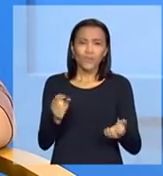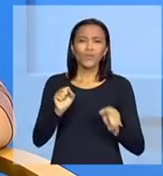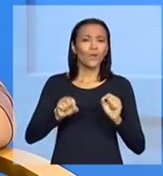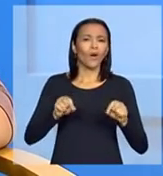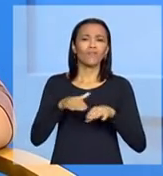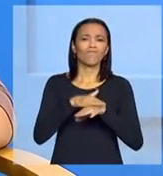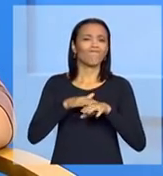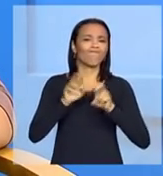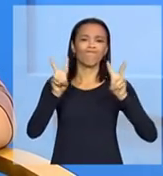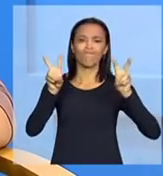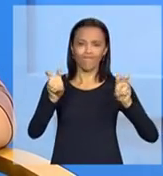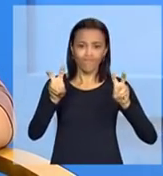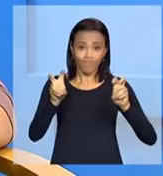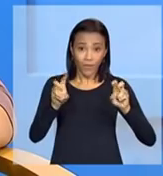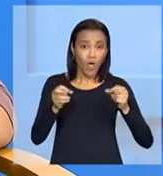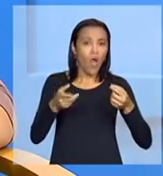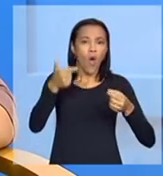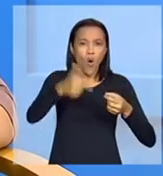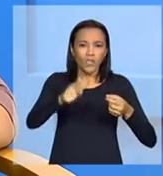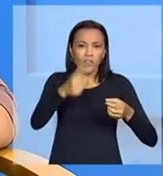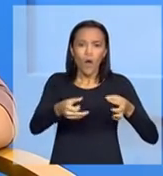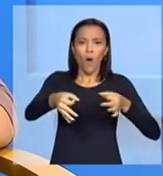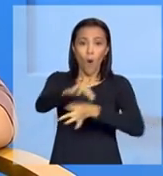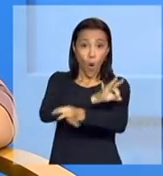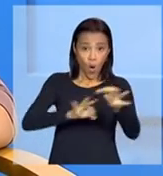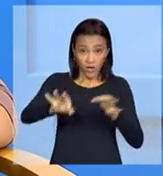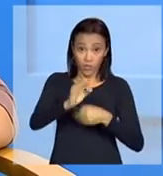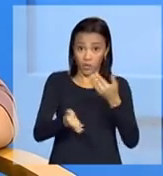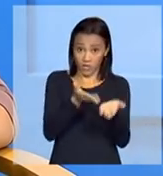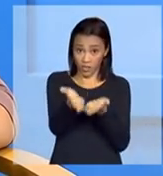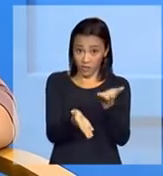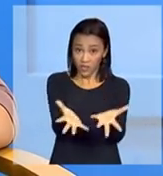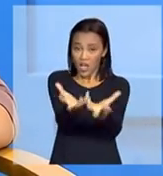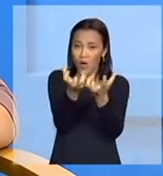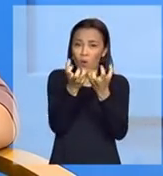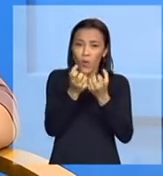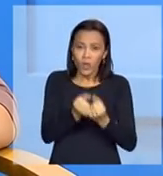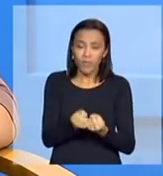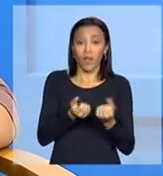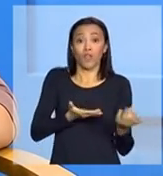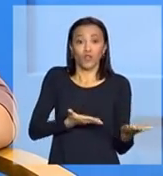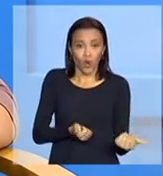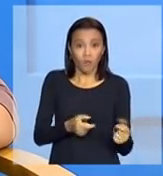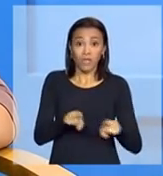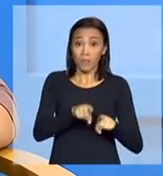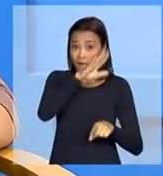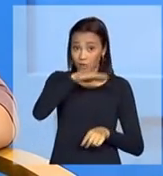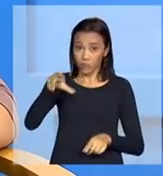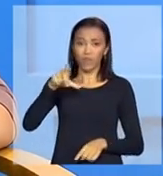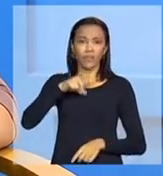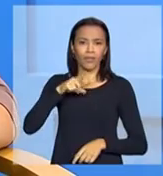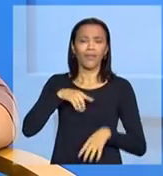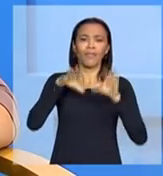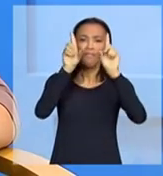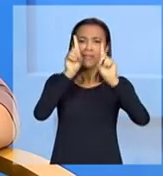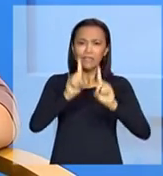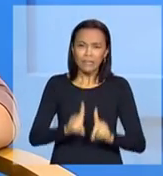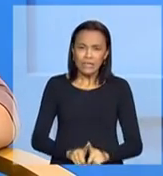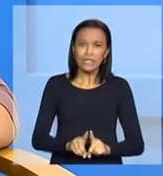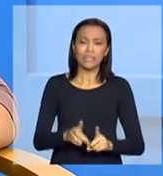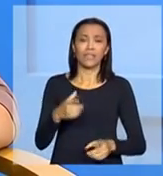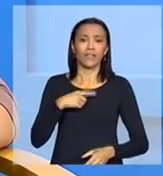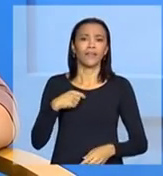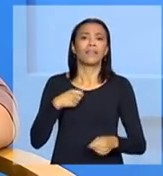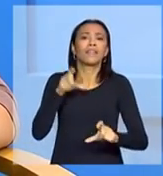falar sobre o reordenamento dos serviços de acolhimento para jovens e adultos com deficiência em situação de